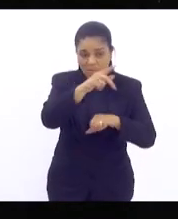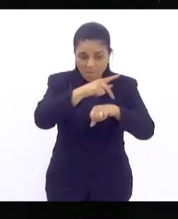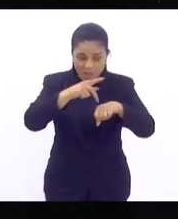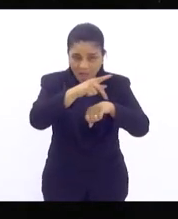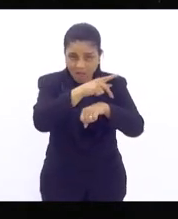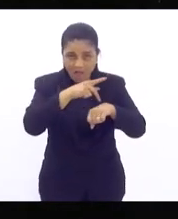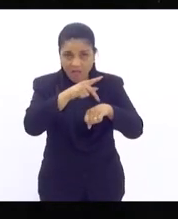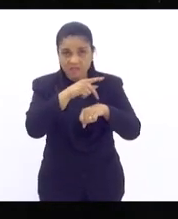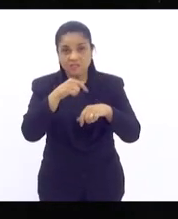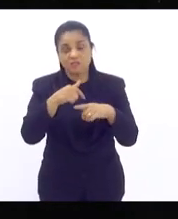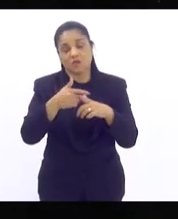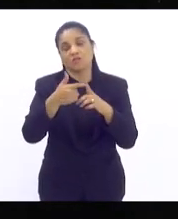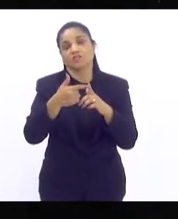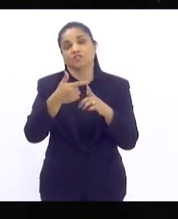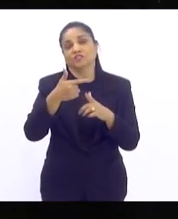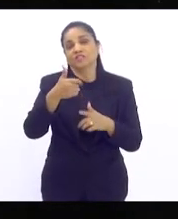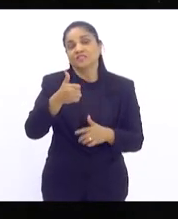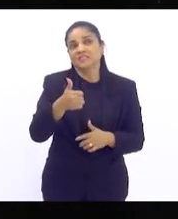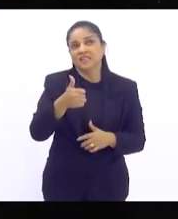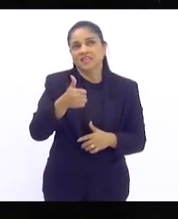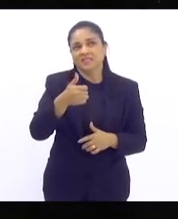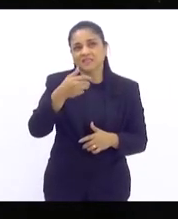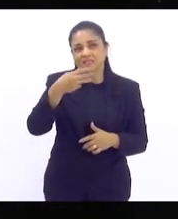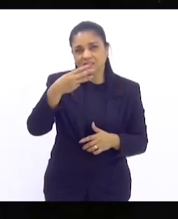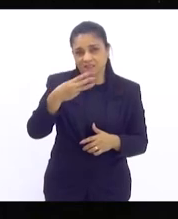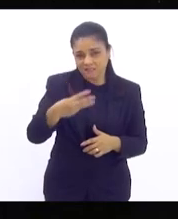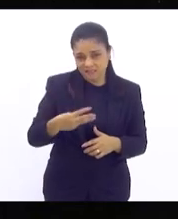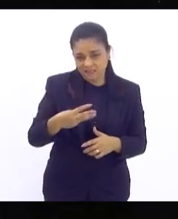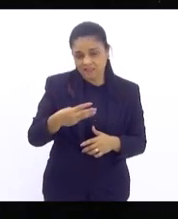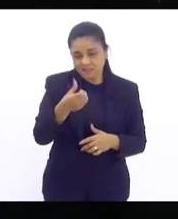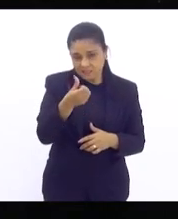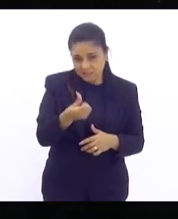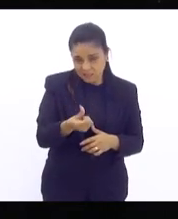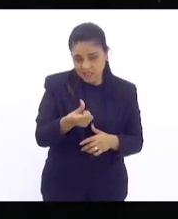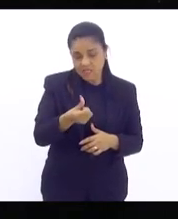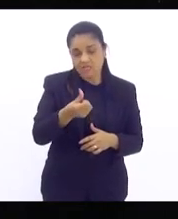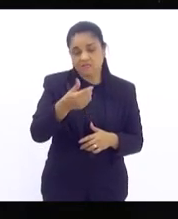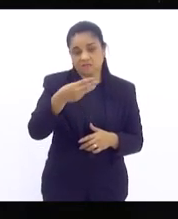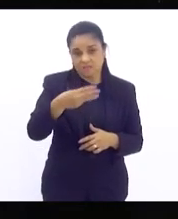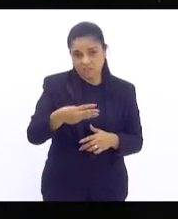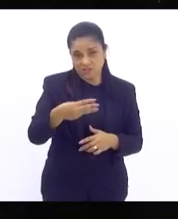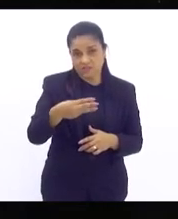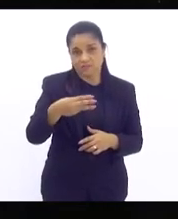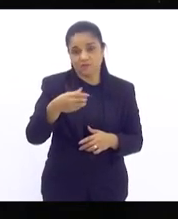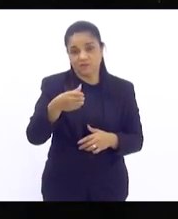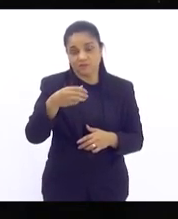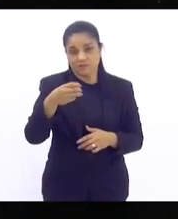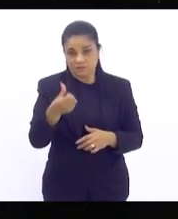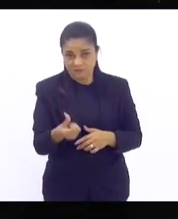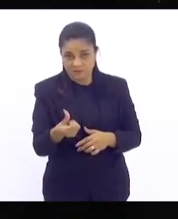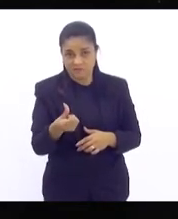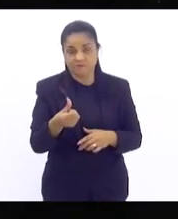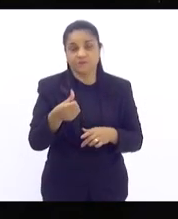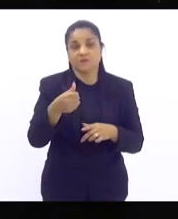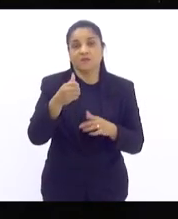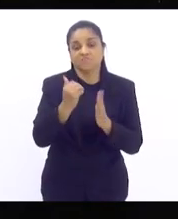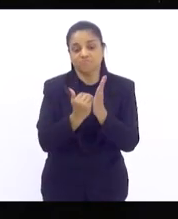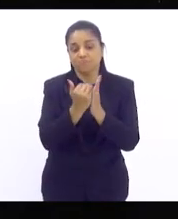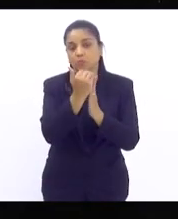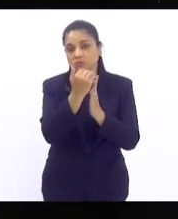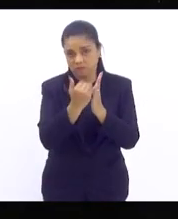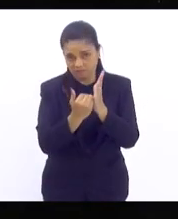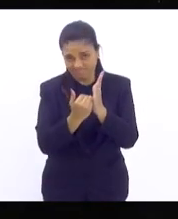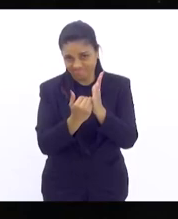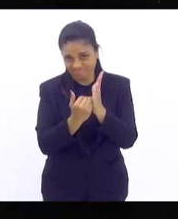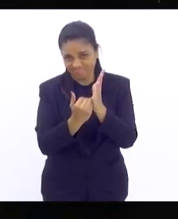centésimo trigésimo primeira posição. E esses dados apenas nos chamam a atenção para observar